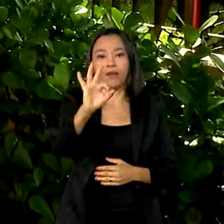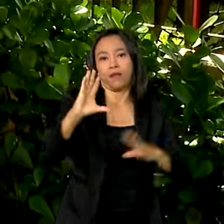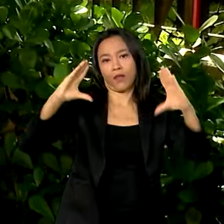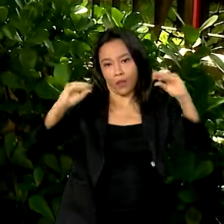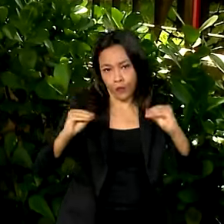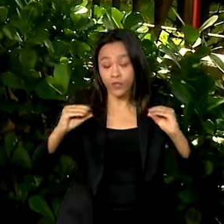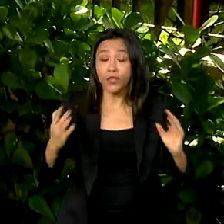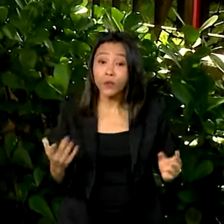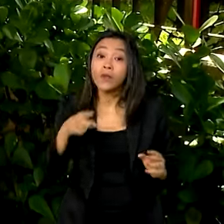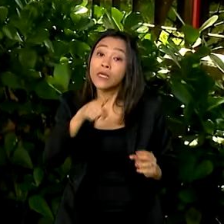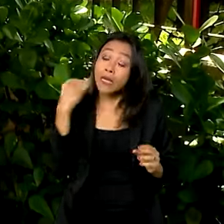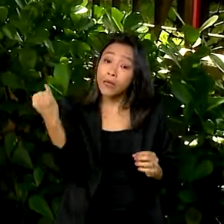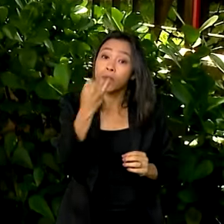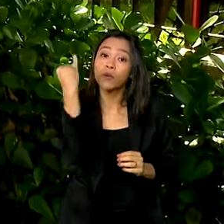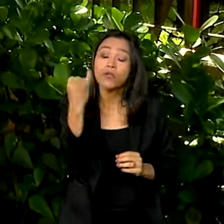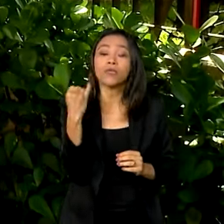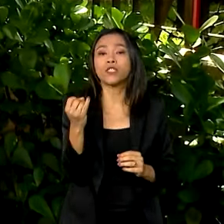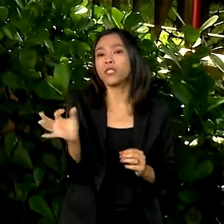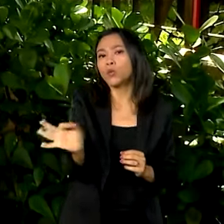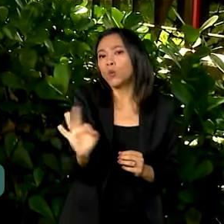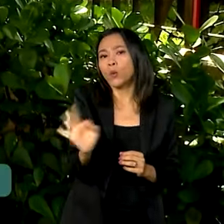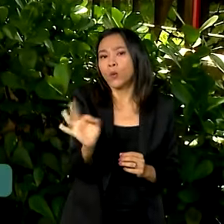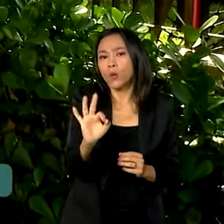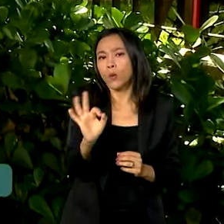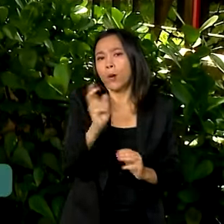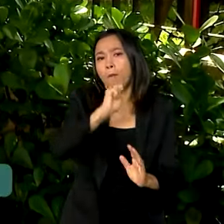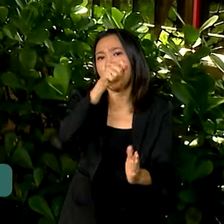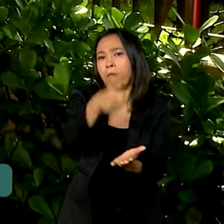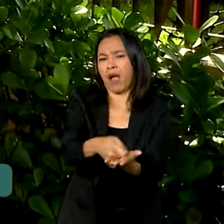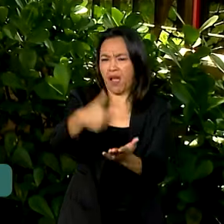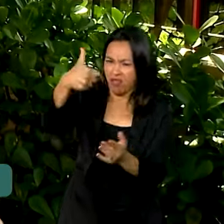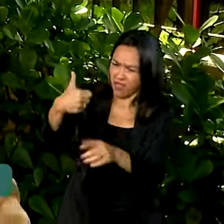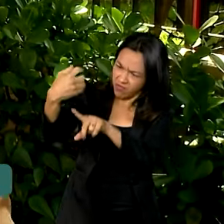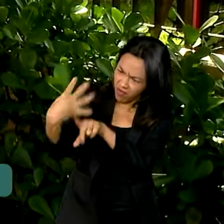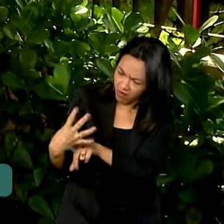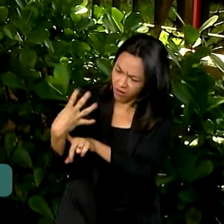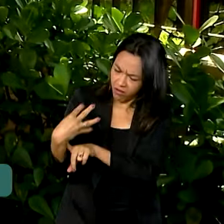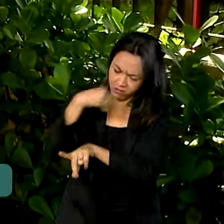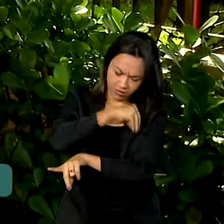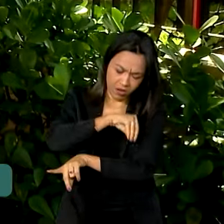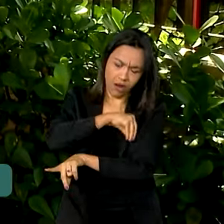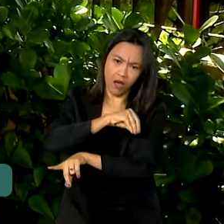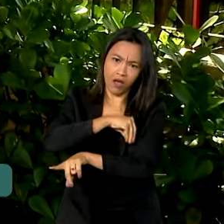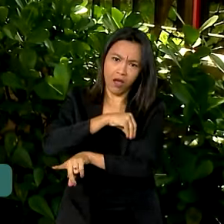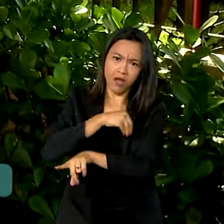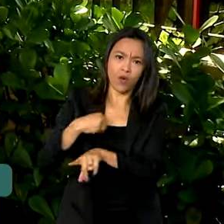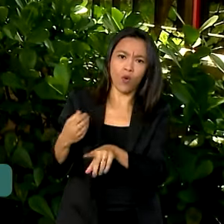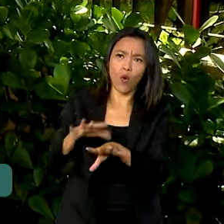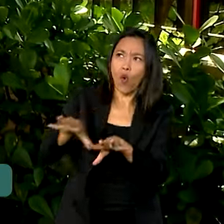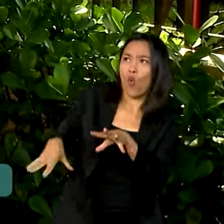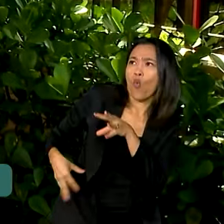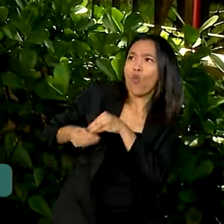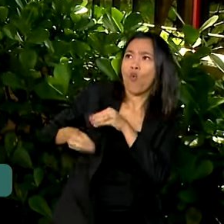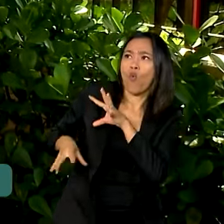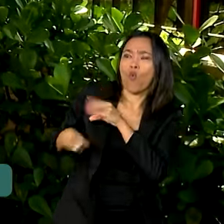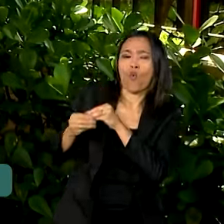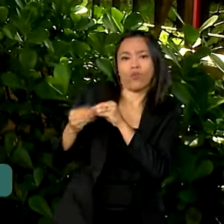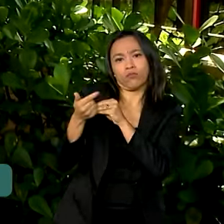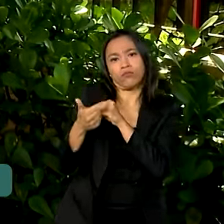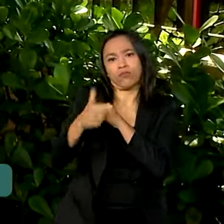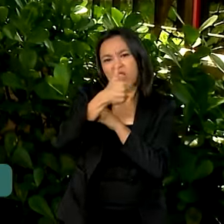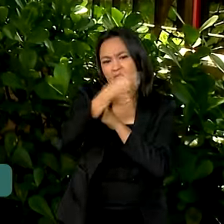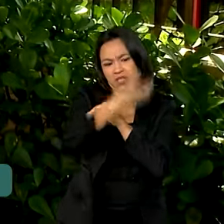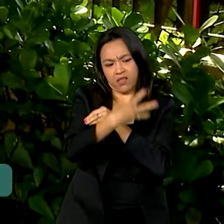Vale ressaltar que não há previsão de pagamento de 14º salário ou folha extra de 13º salário,